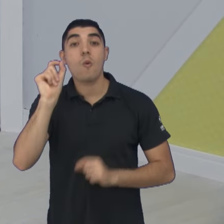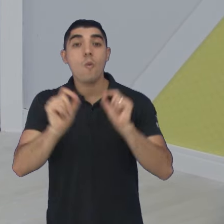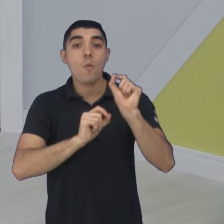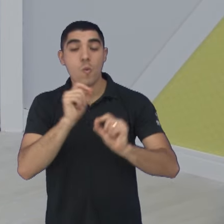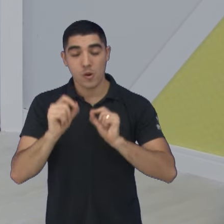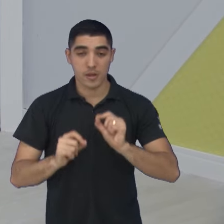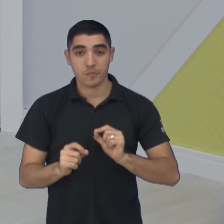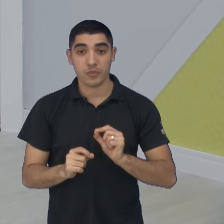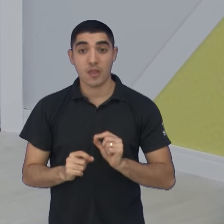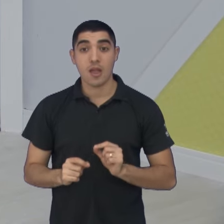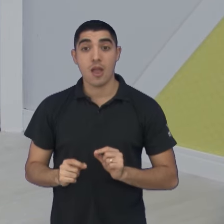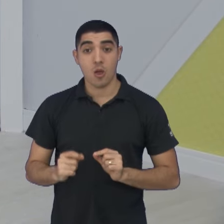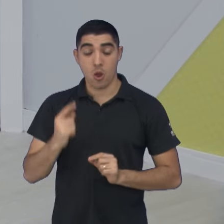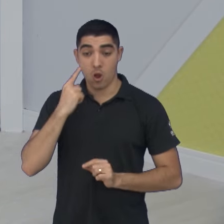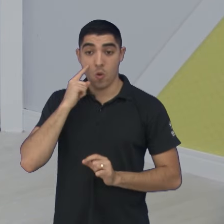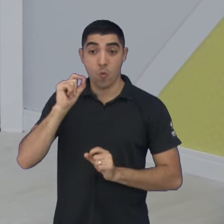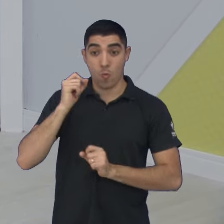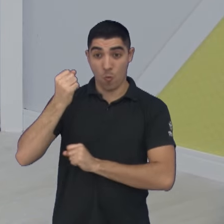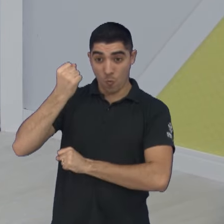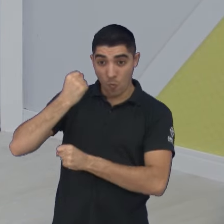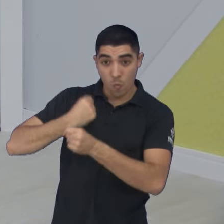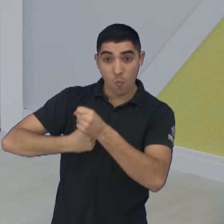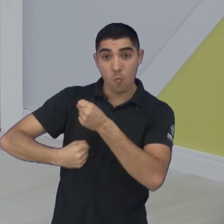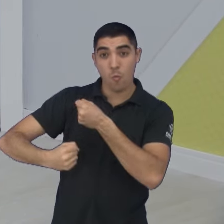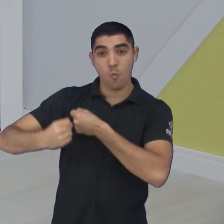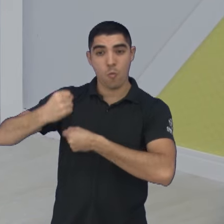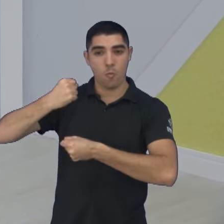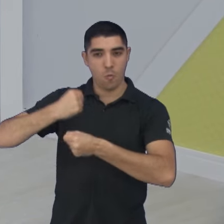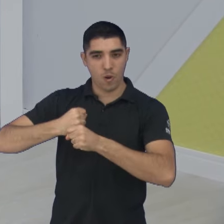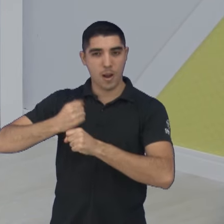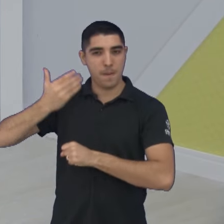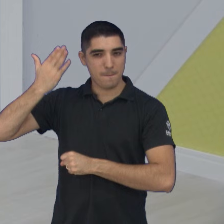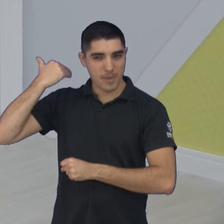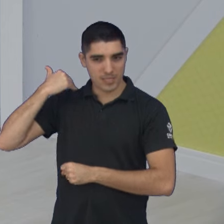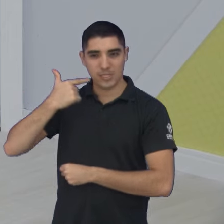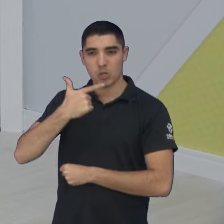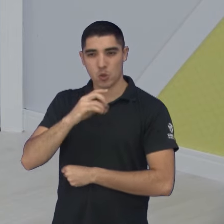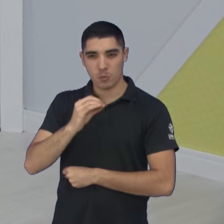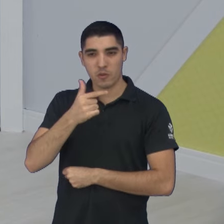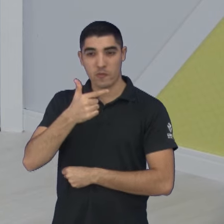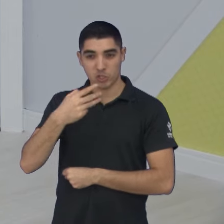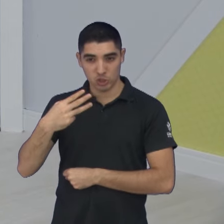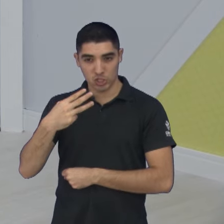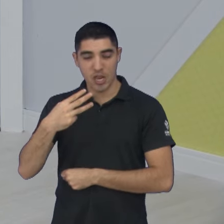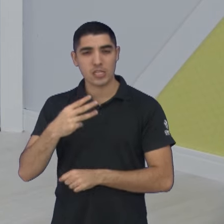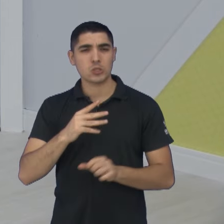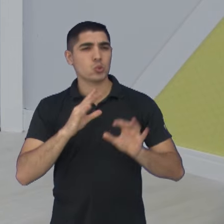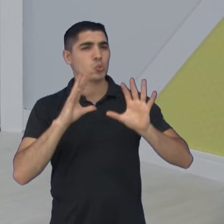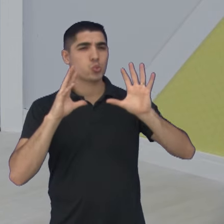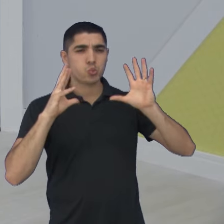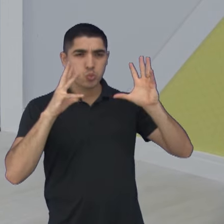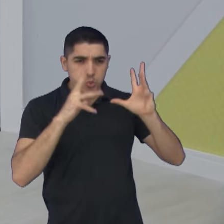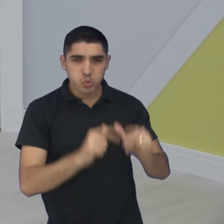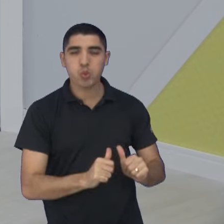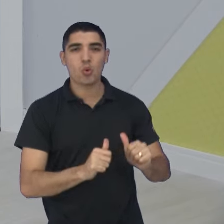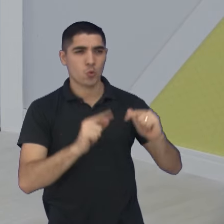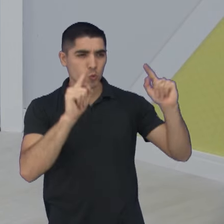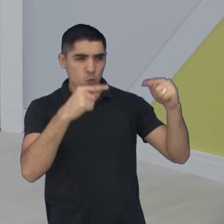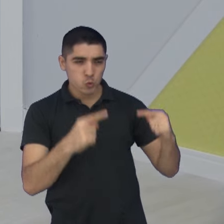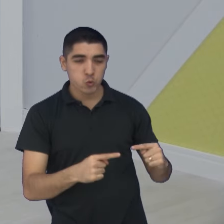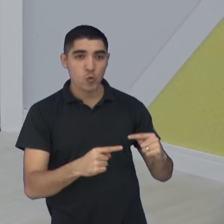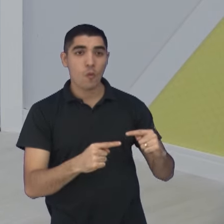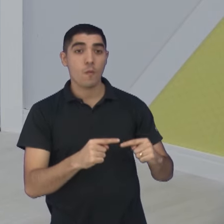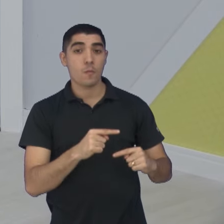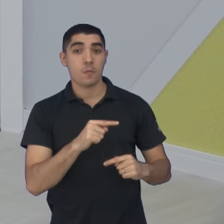Nacional. Vai pegar a classificação final do ano de 2023. Todos os jogos, os times